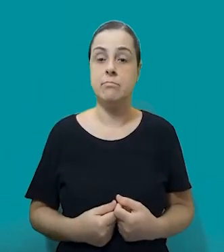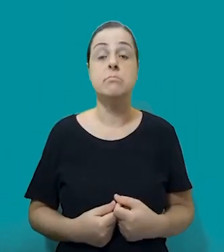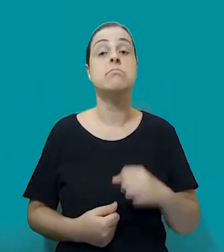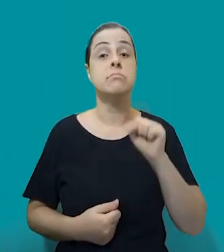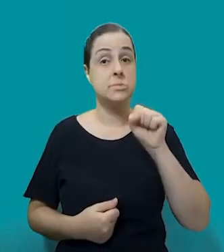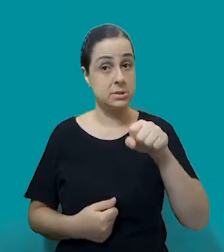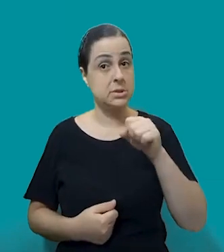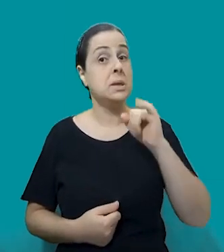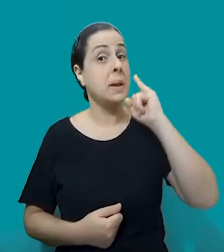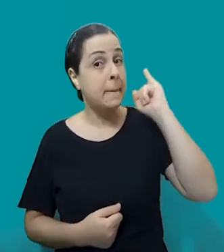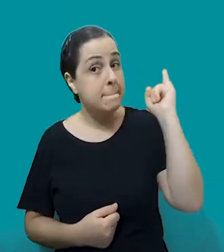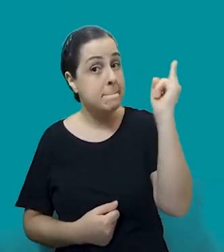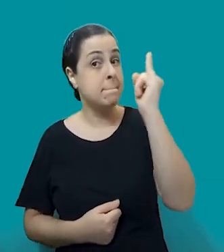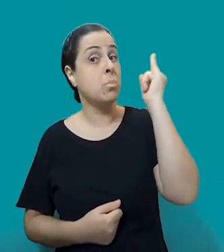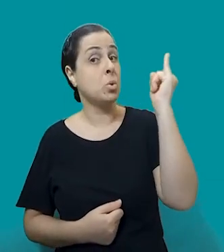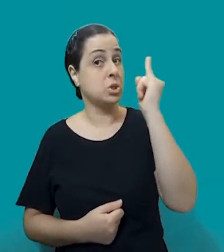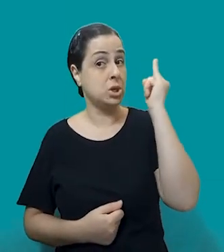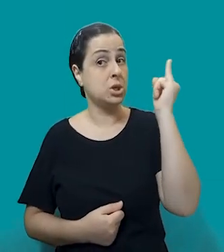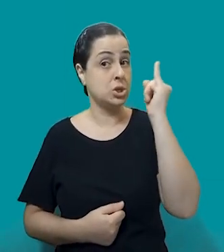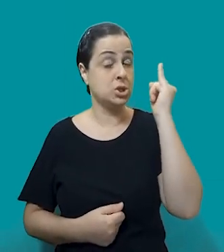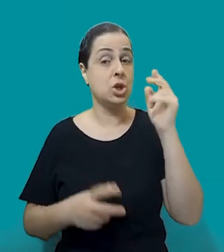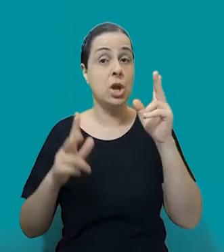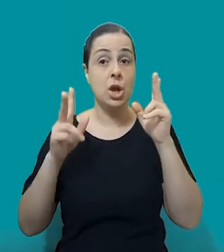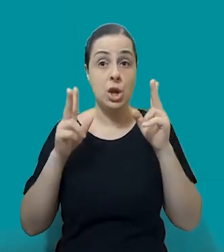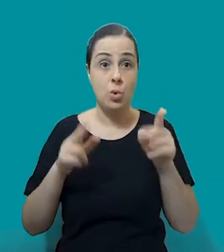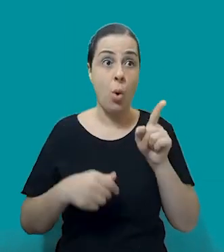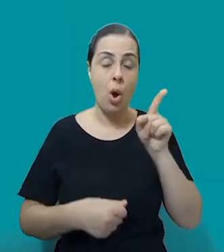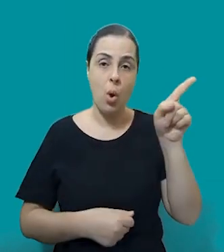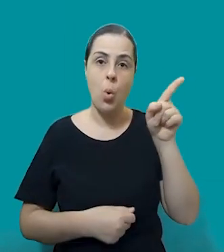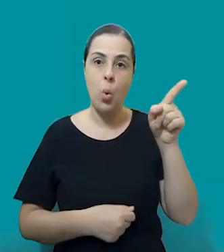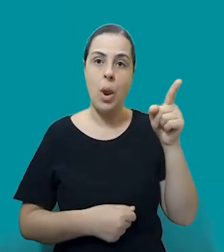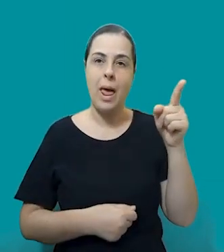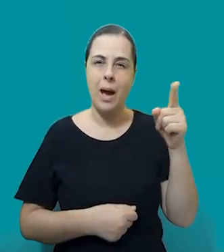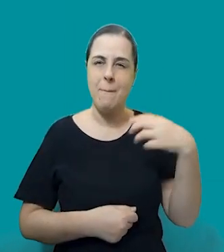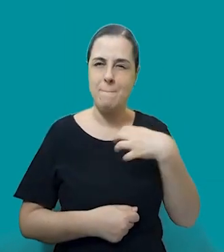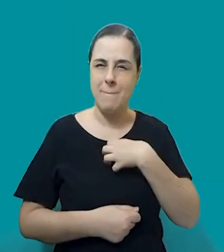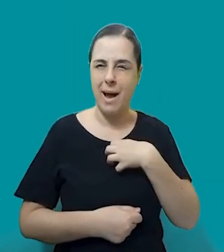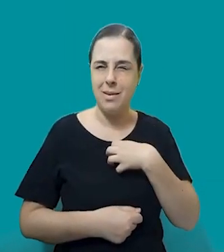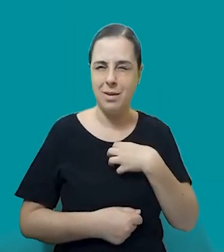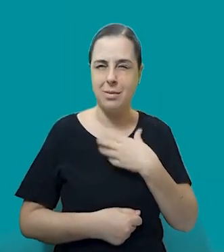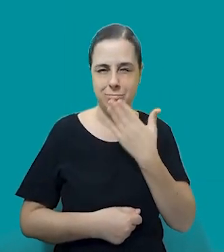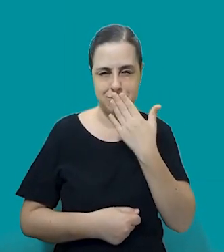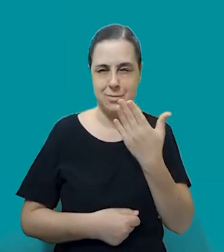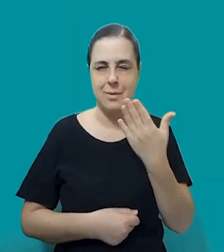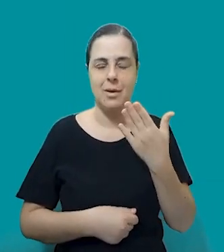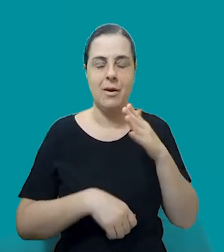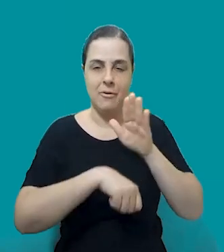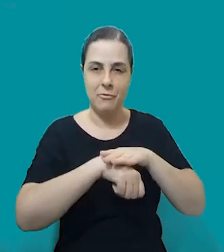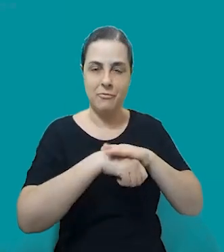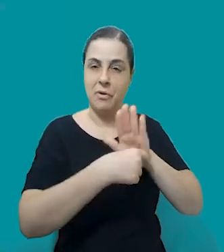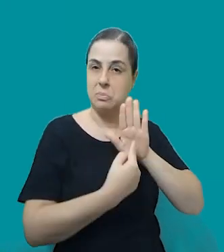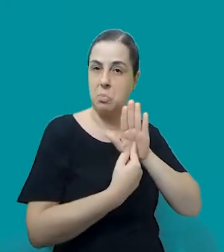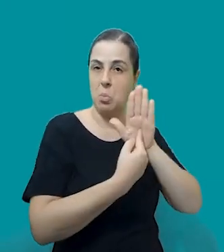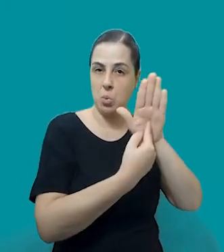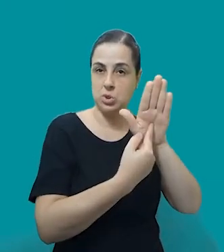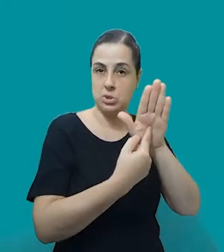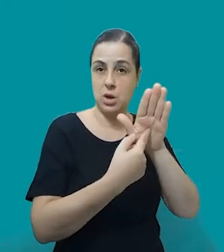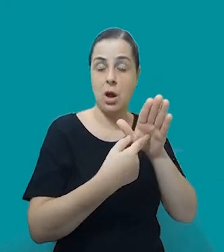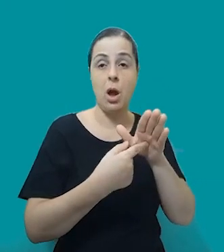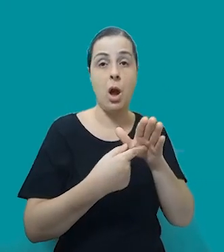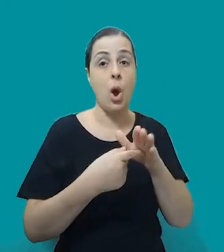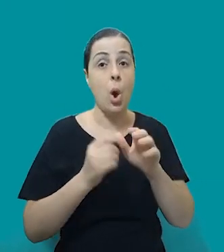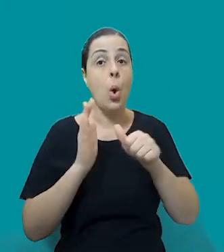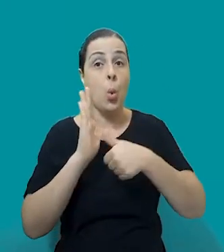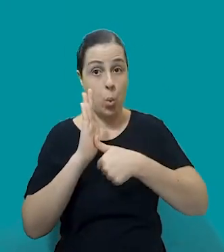eu acho que é importante na forma, se a gente pensar como uma forma de educar, né? Então, eu acho que os clubes, por exemplo,